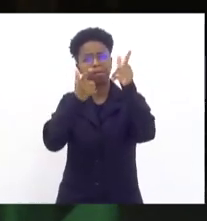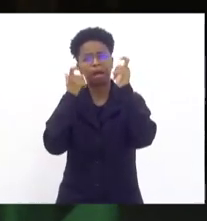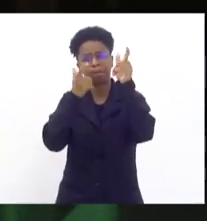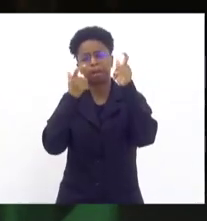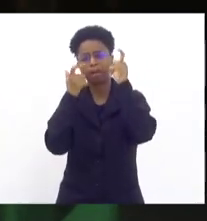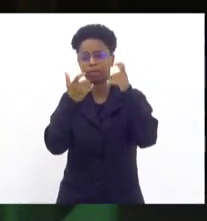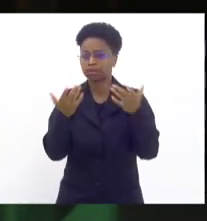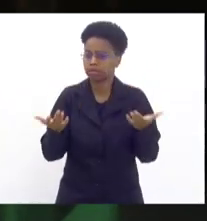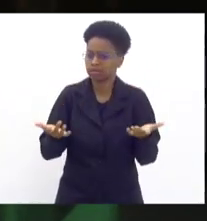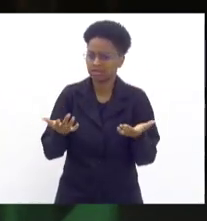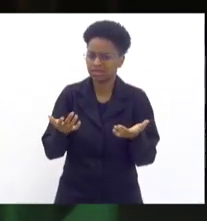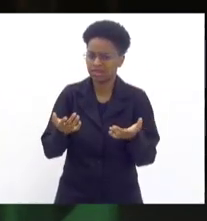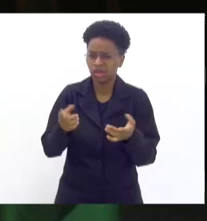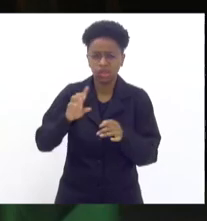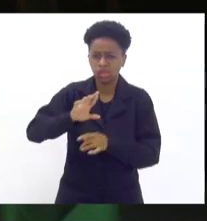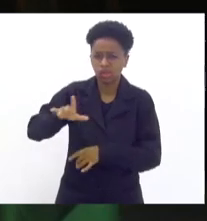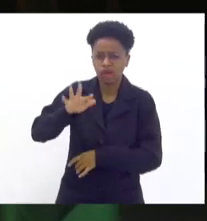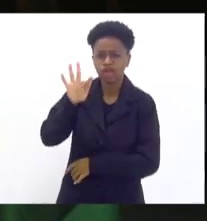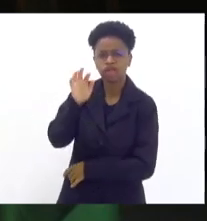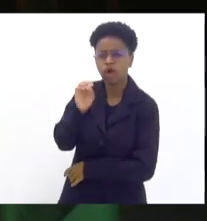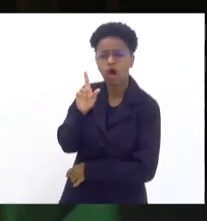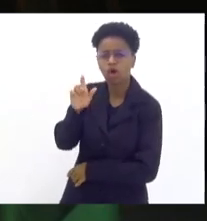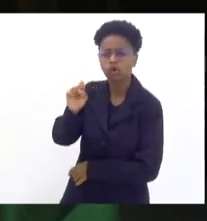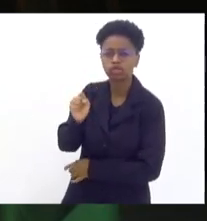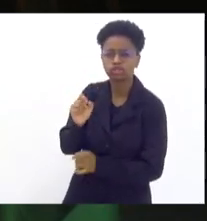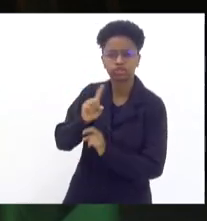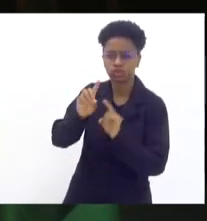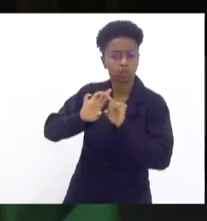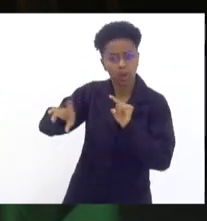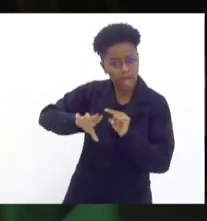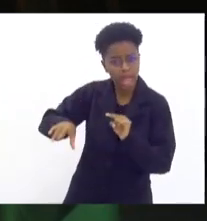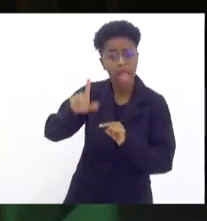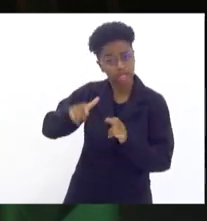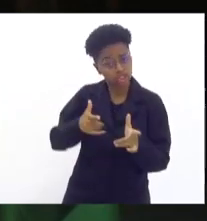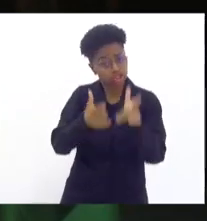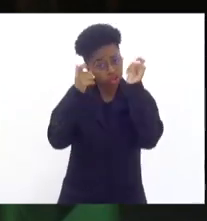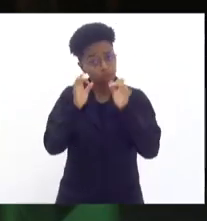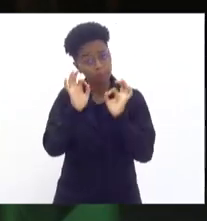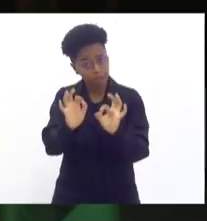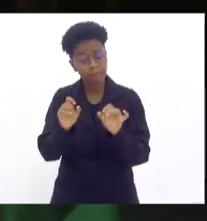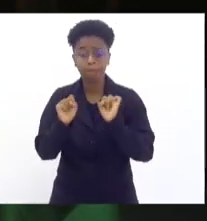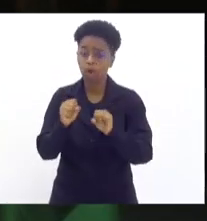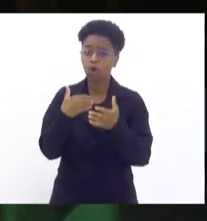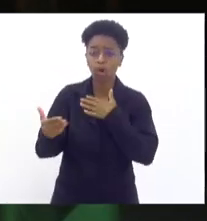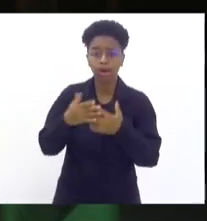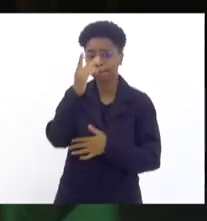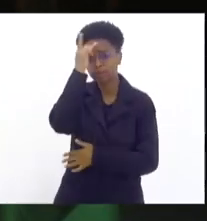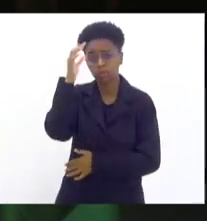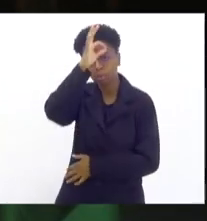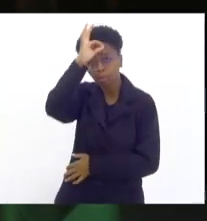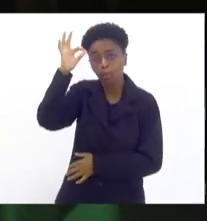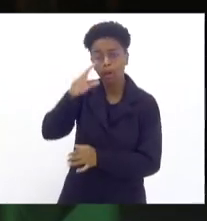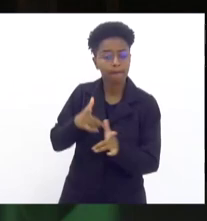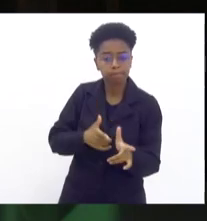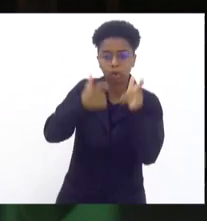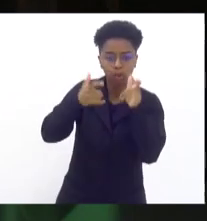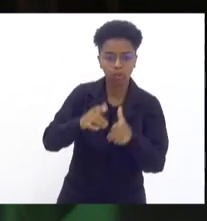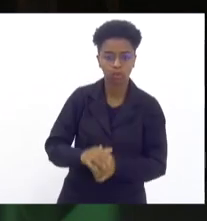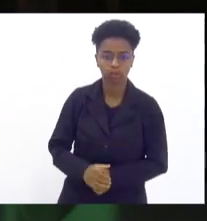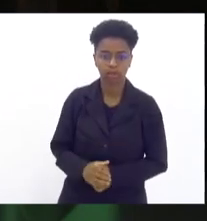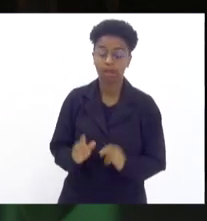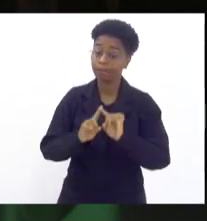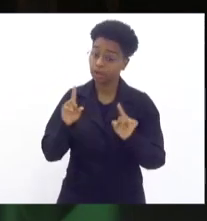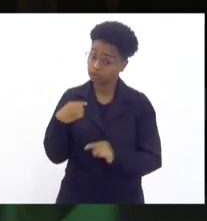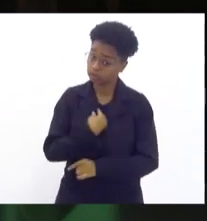não é fogos, é tiro mesmo, é de fuzil que pode atingir qualquer pessoa inocente. Mas nós sabemos